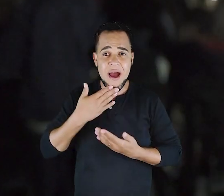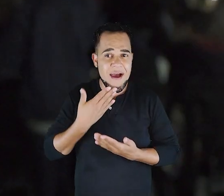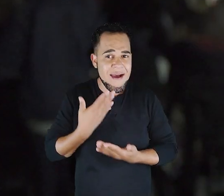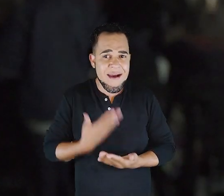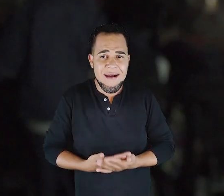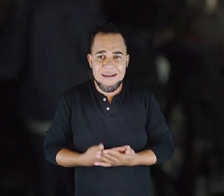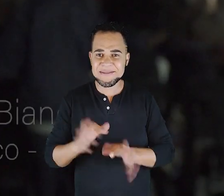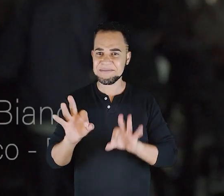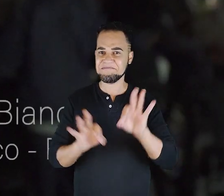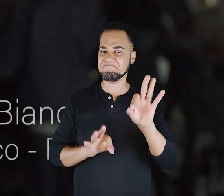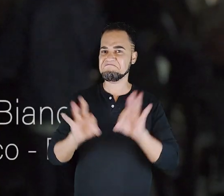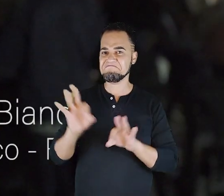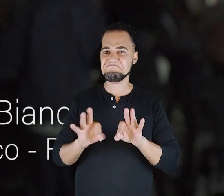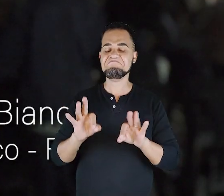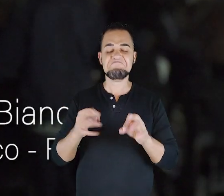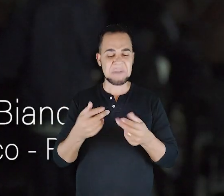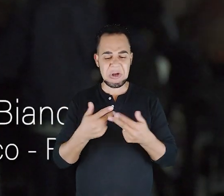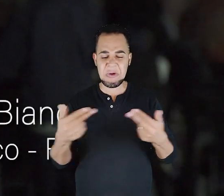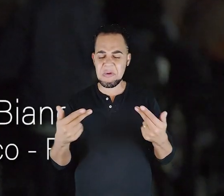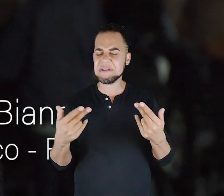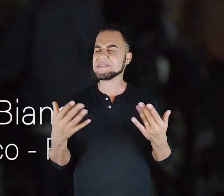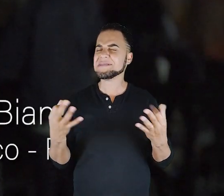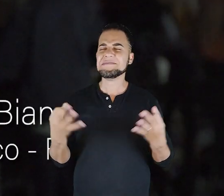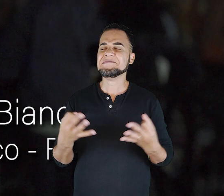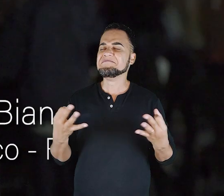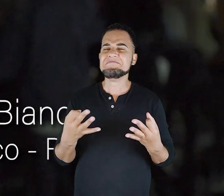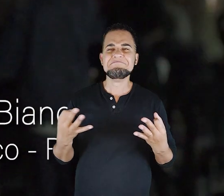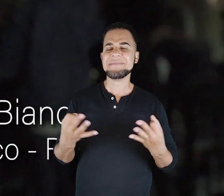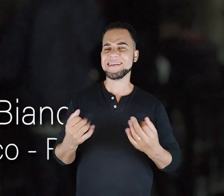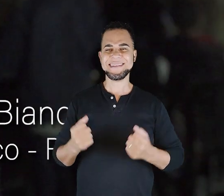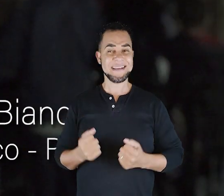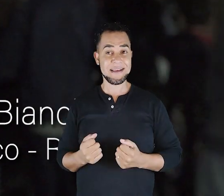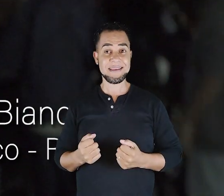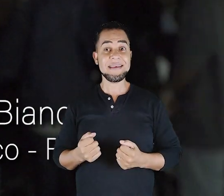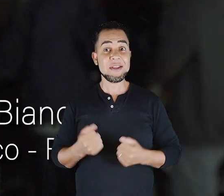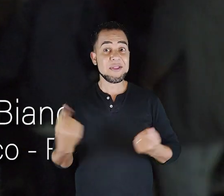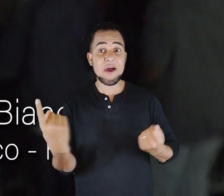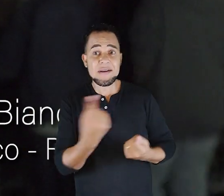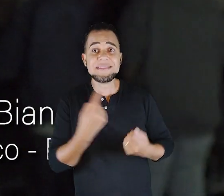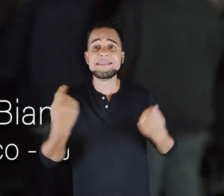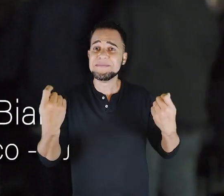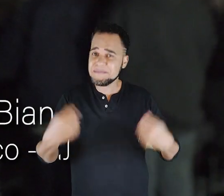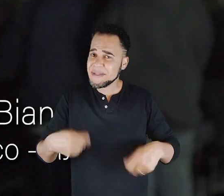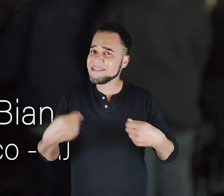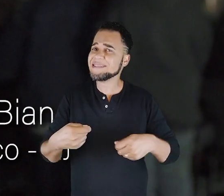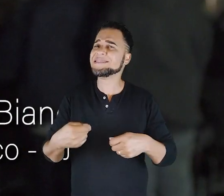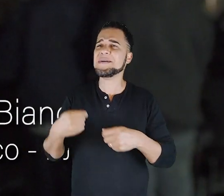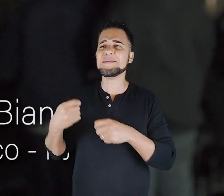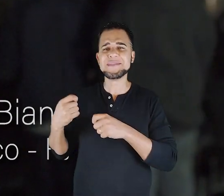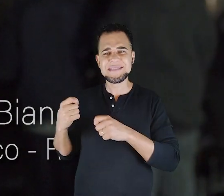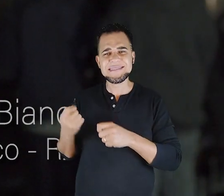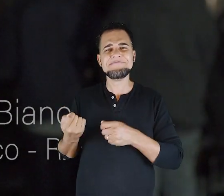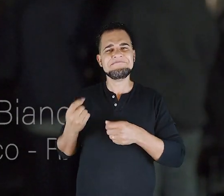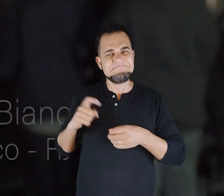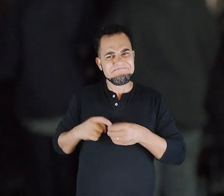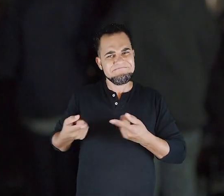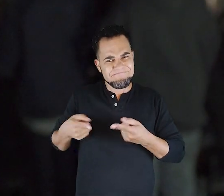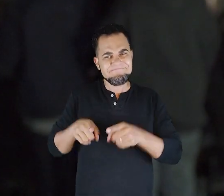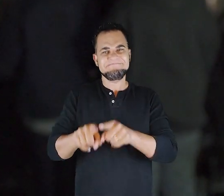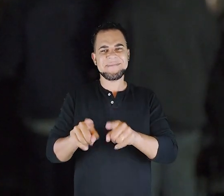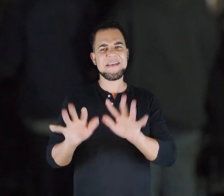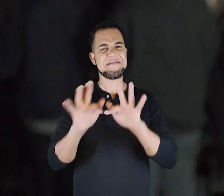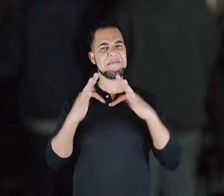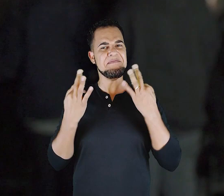Eu estou encantada com o projeto, uma coisa muito bacana. Eu falo que a gente precisa disso, a gente precisa resgatar a